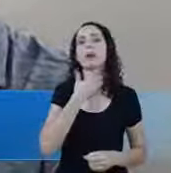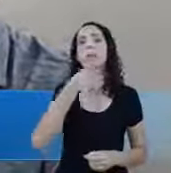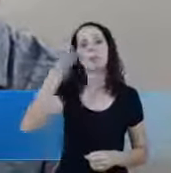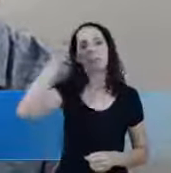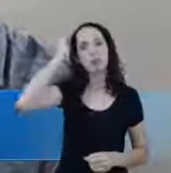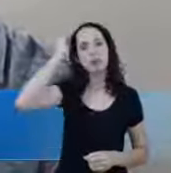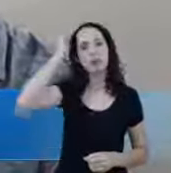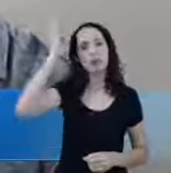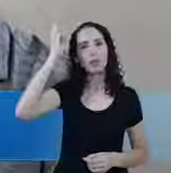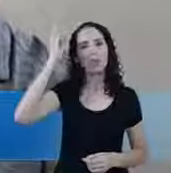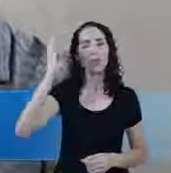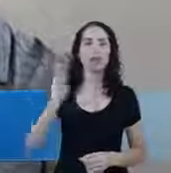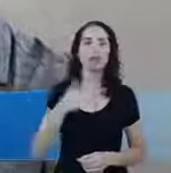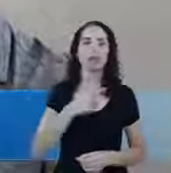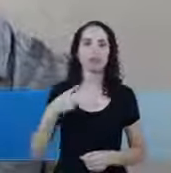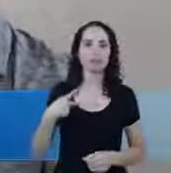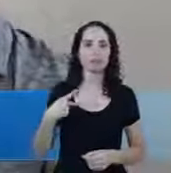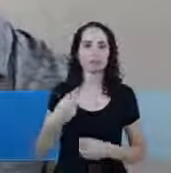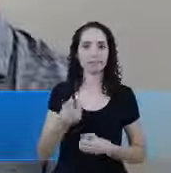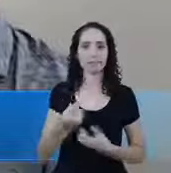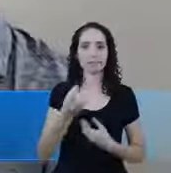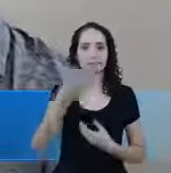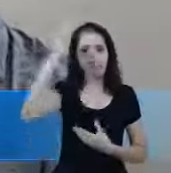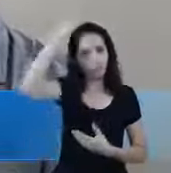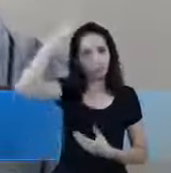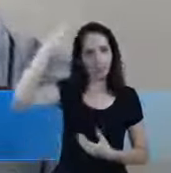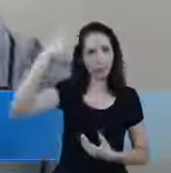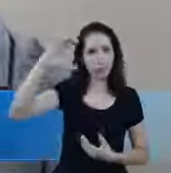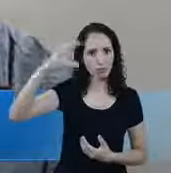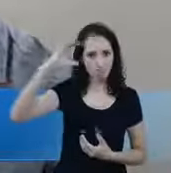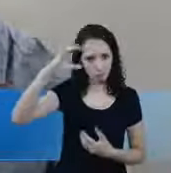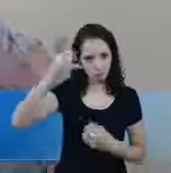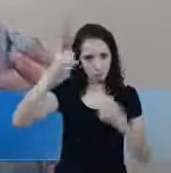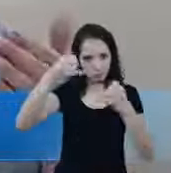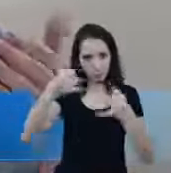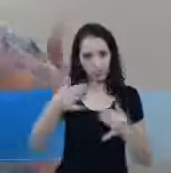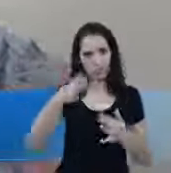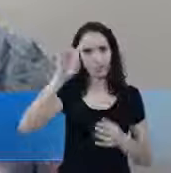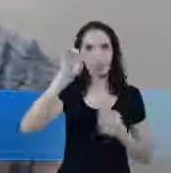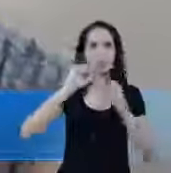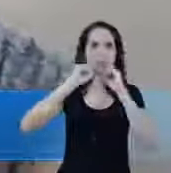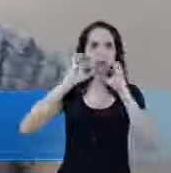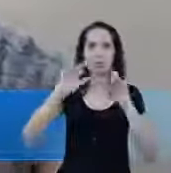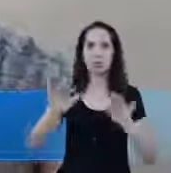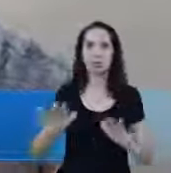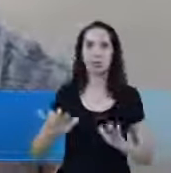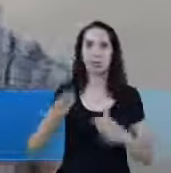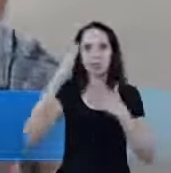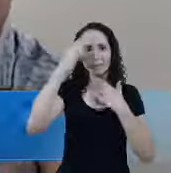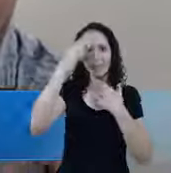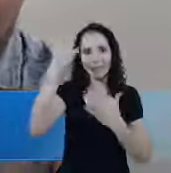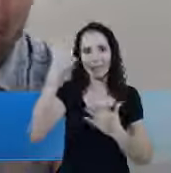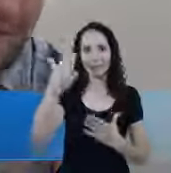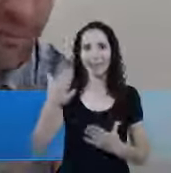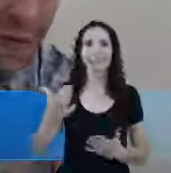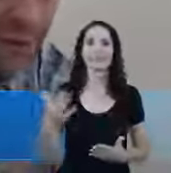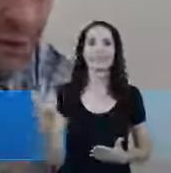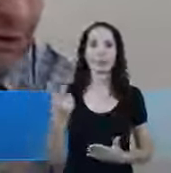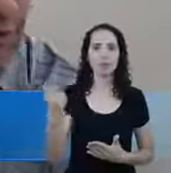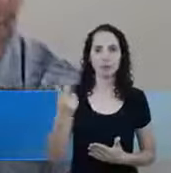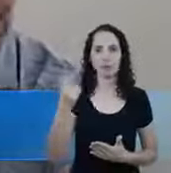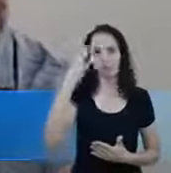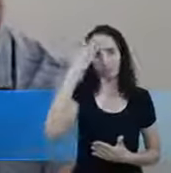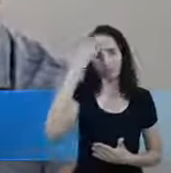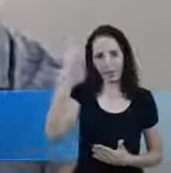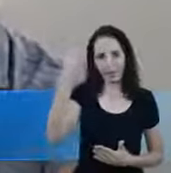Curitiba Lá de Curitiba Para a gente informar você Desse assunto Deus abençoe Obrigado professor Roberto Obrigado Márcio Obrigado